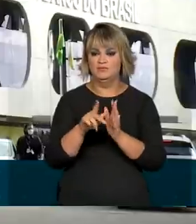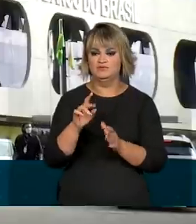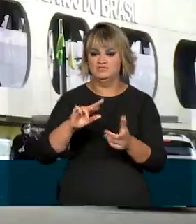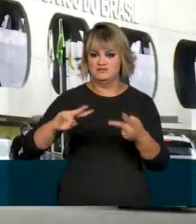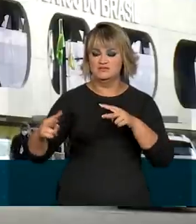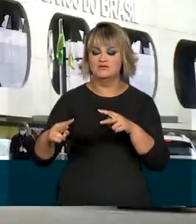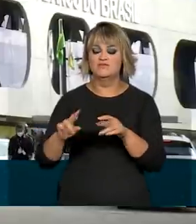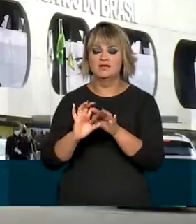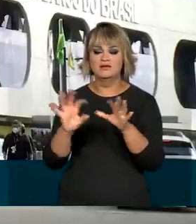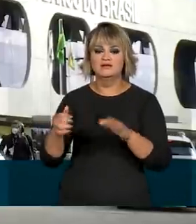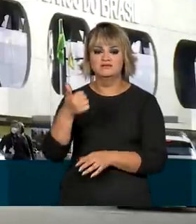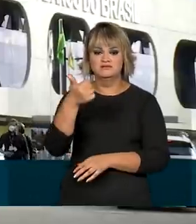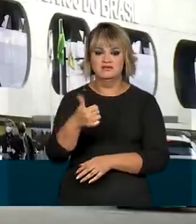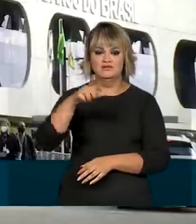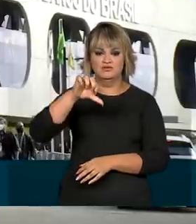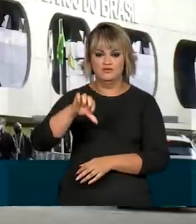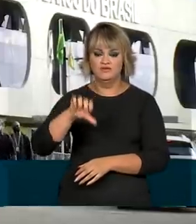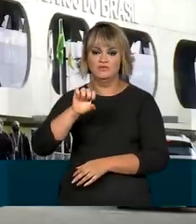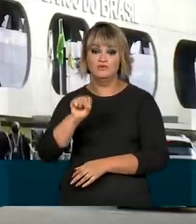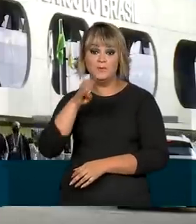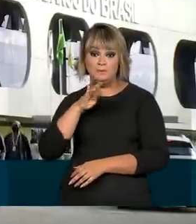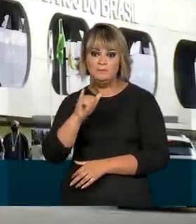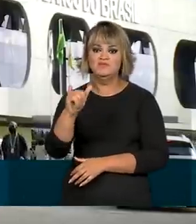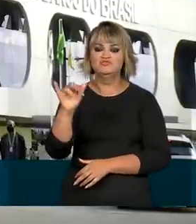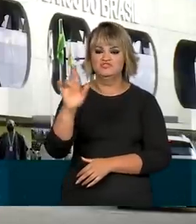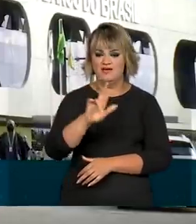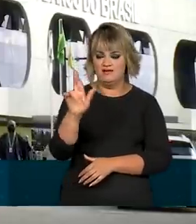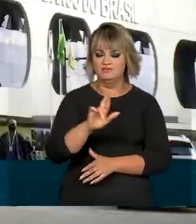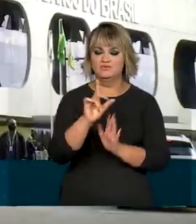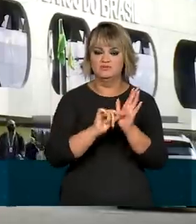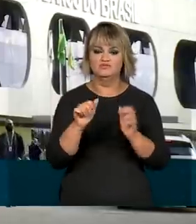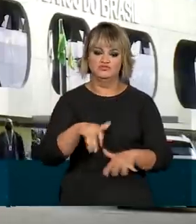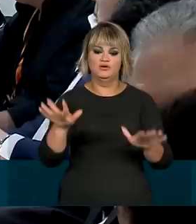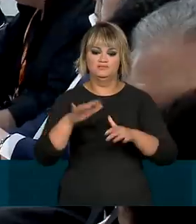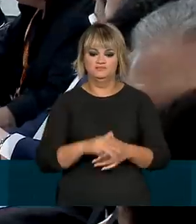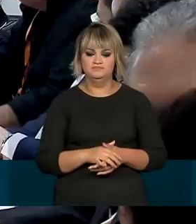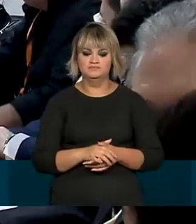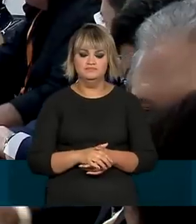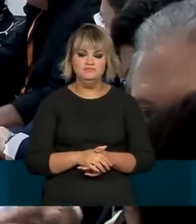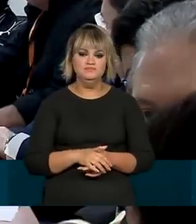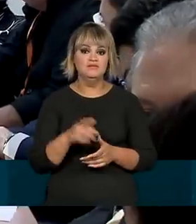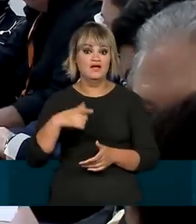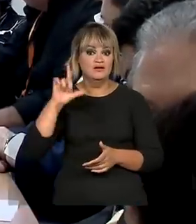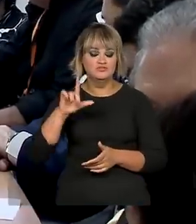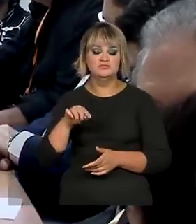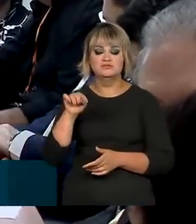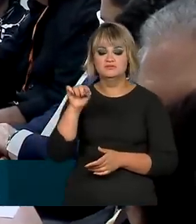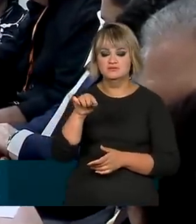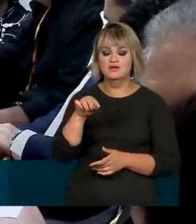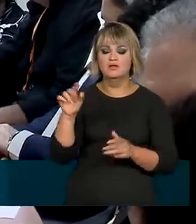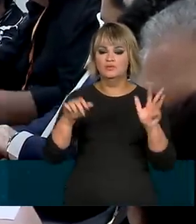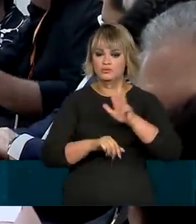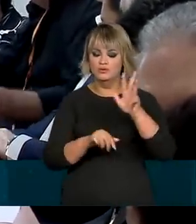liberar até 198 bilhões de reais do Orçamento Geral da União. Mais cedo, o presidente eleito